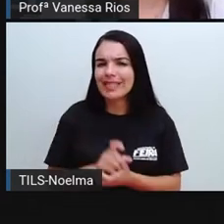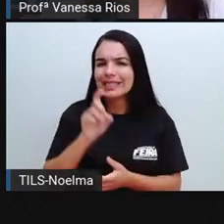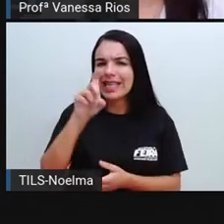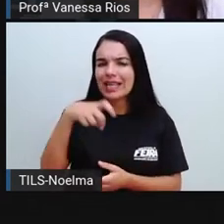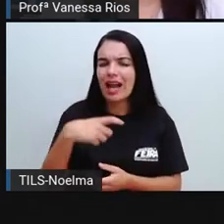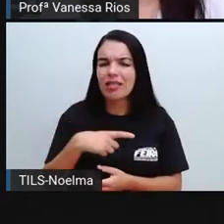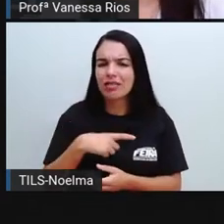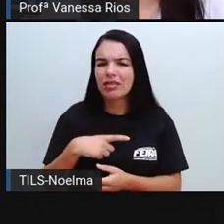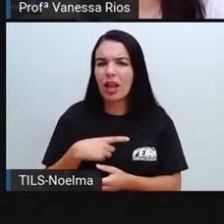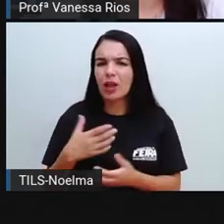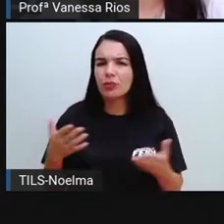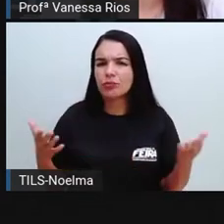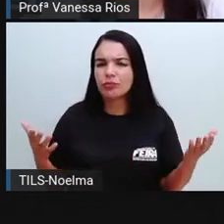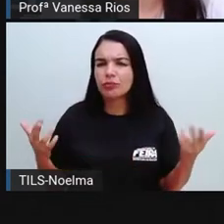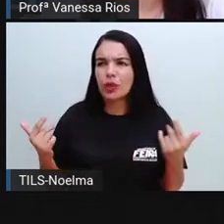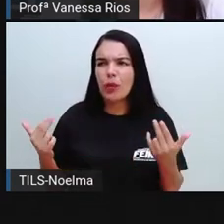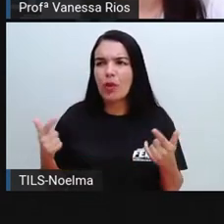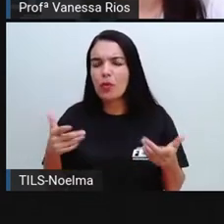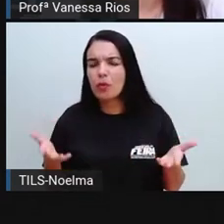agricultores de hoje?